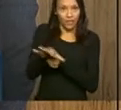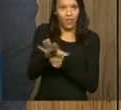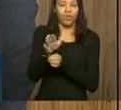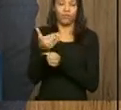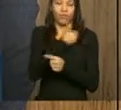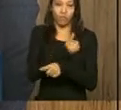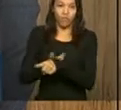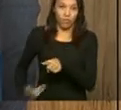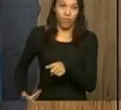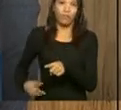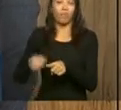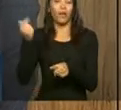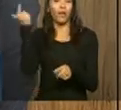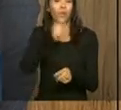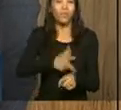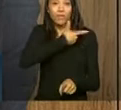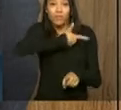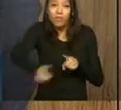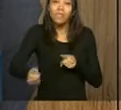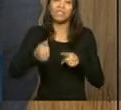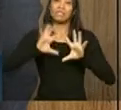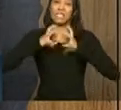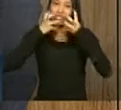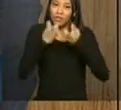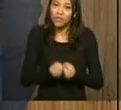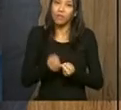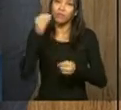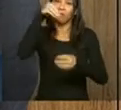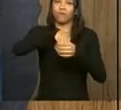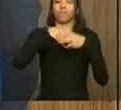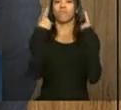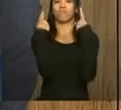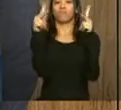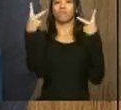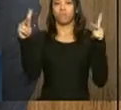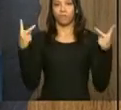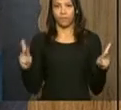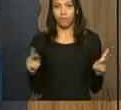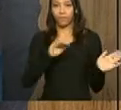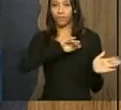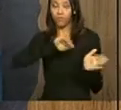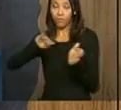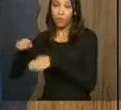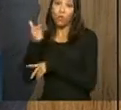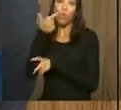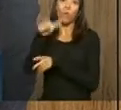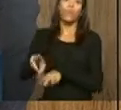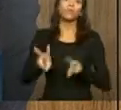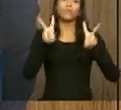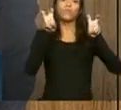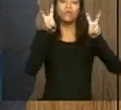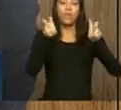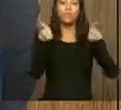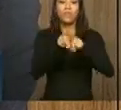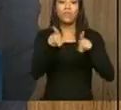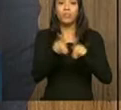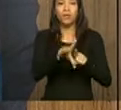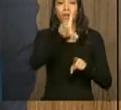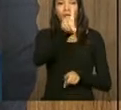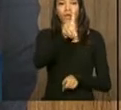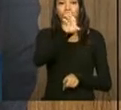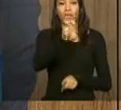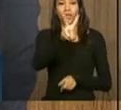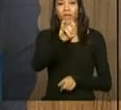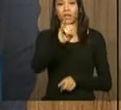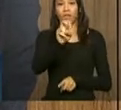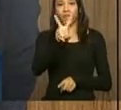para enfrentar essas dificuldades. O outro tema são a questão dos derivativos, e aí também o G20 já aprovou uma série